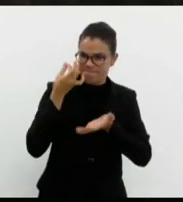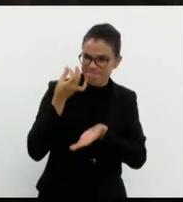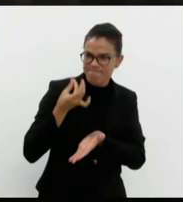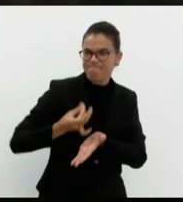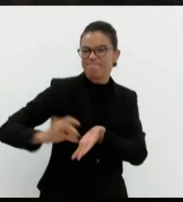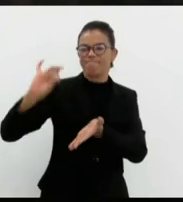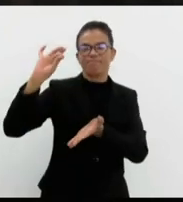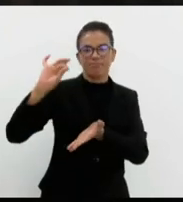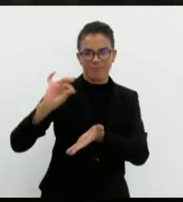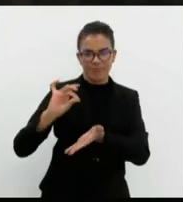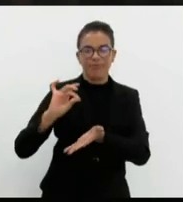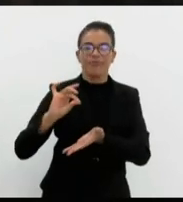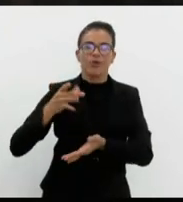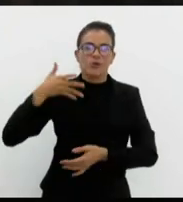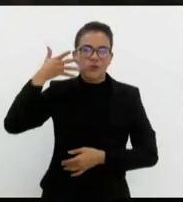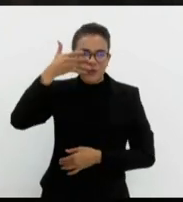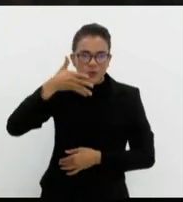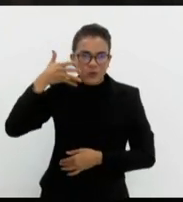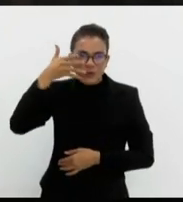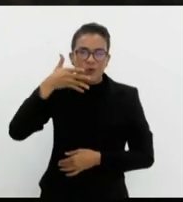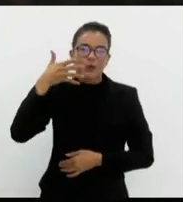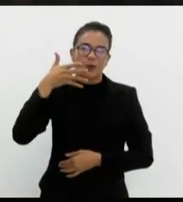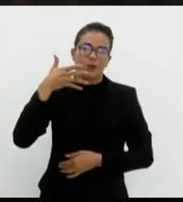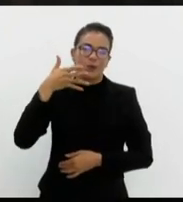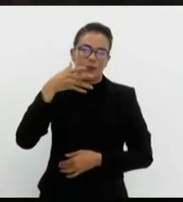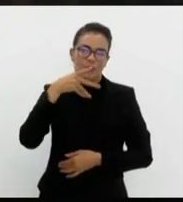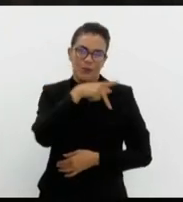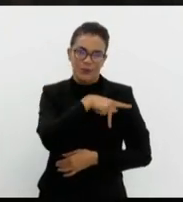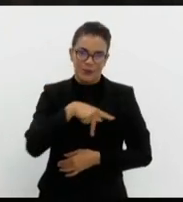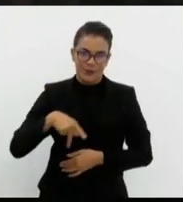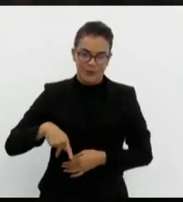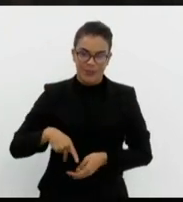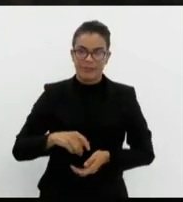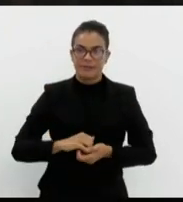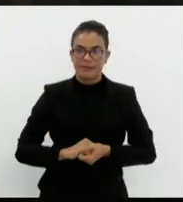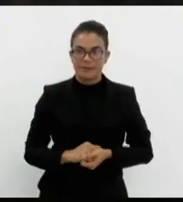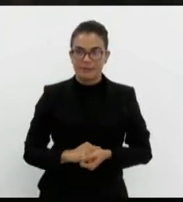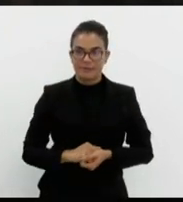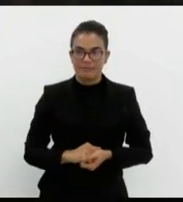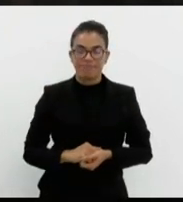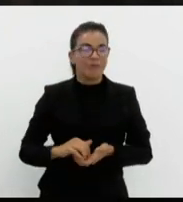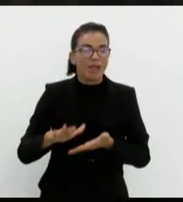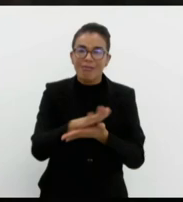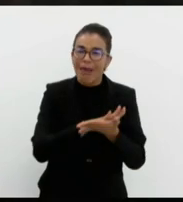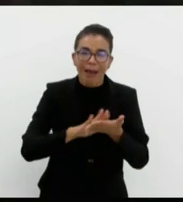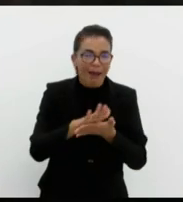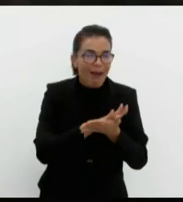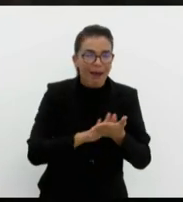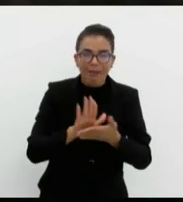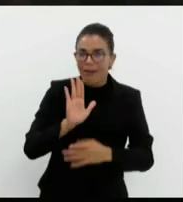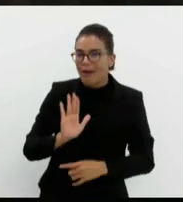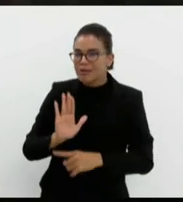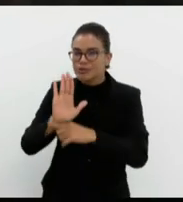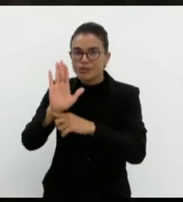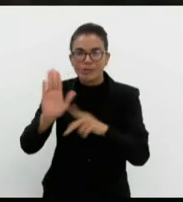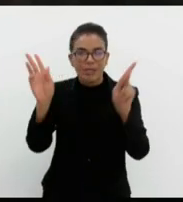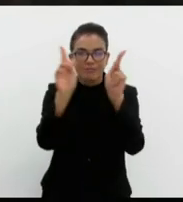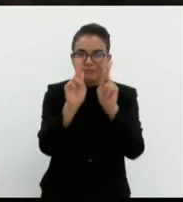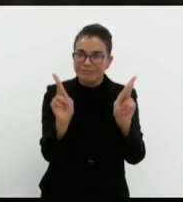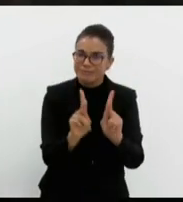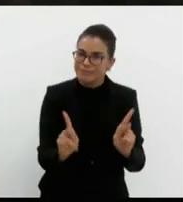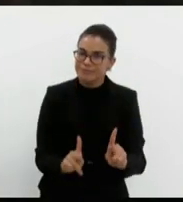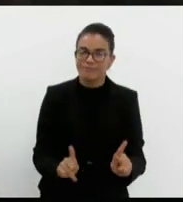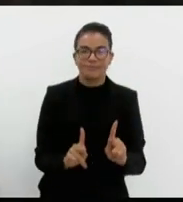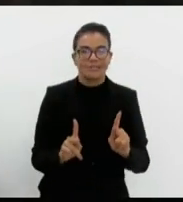declaração do presidente do nosso país em que nada contribui para apaziguar esse conflito